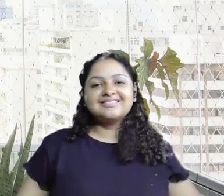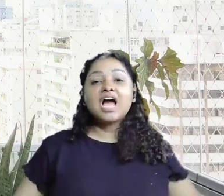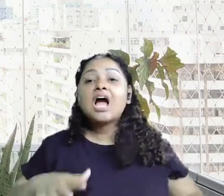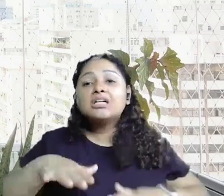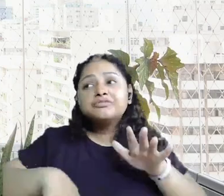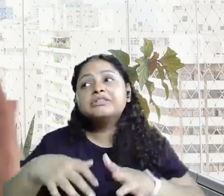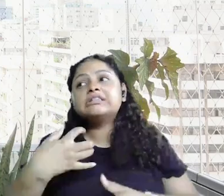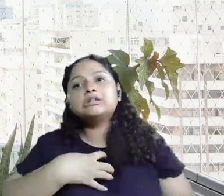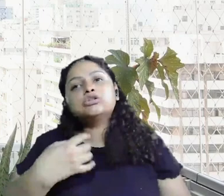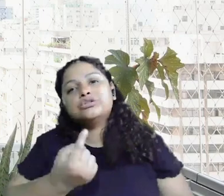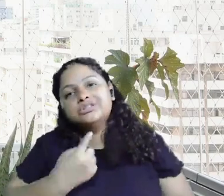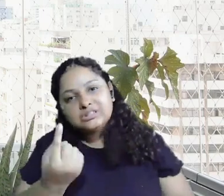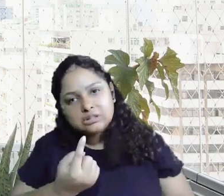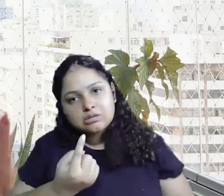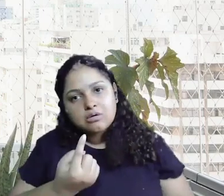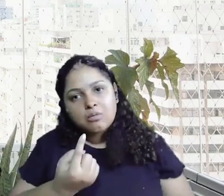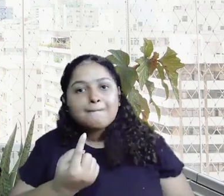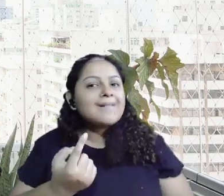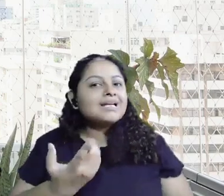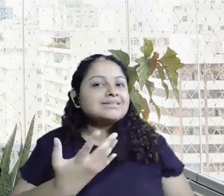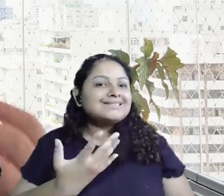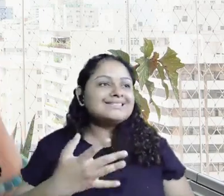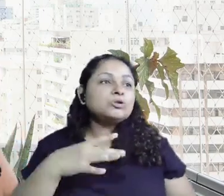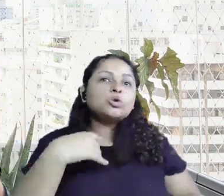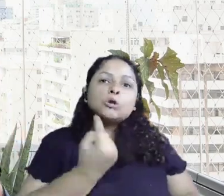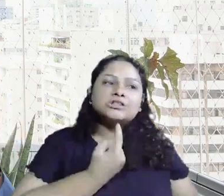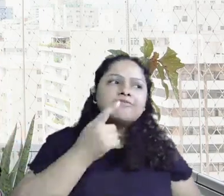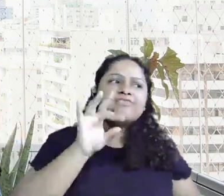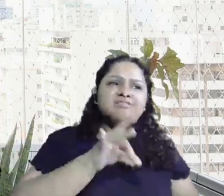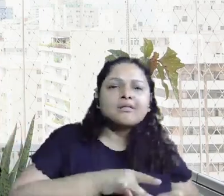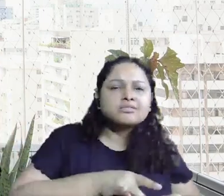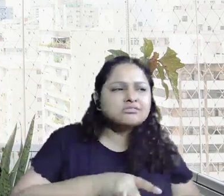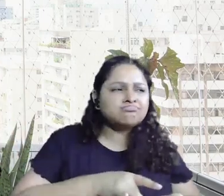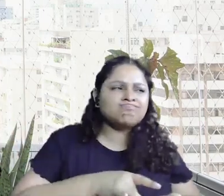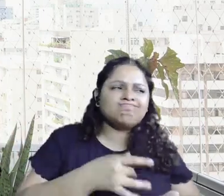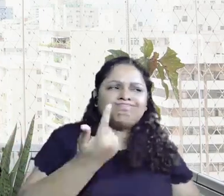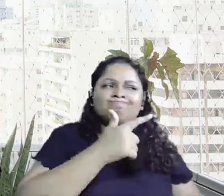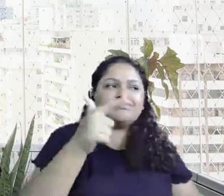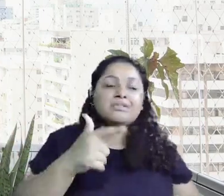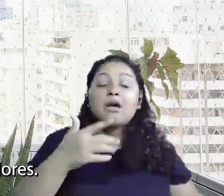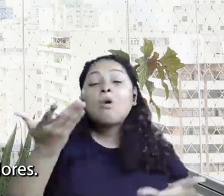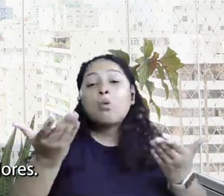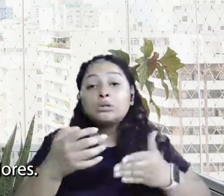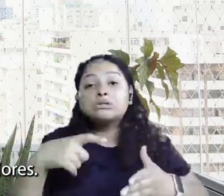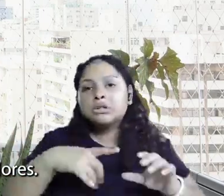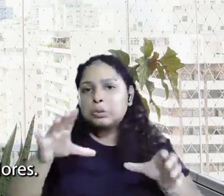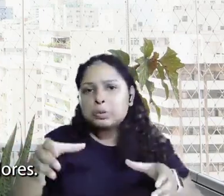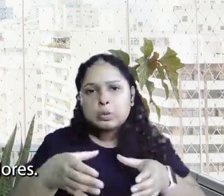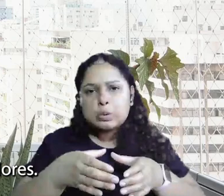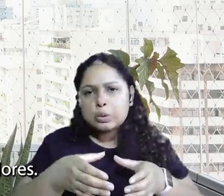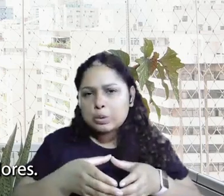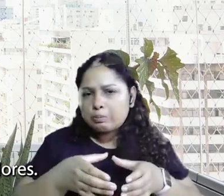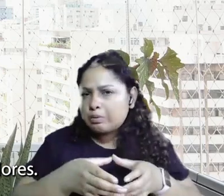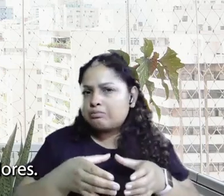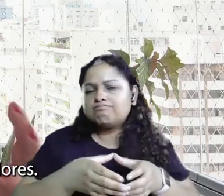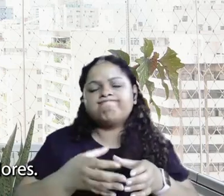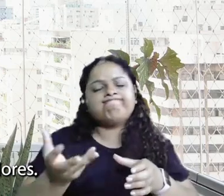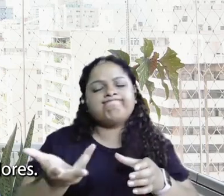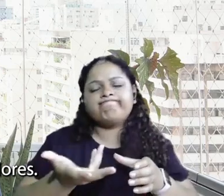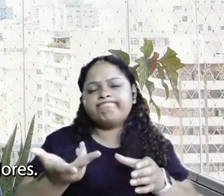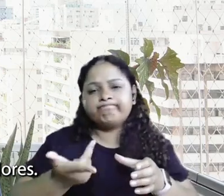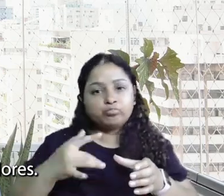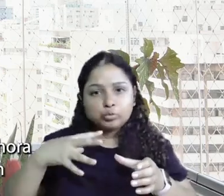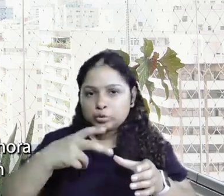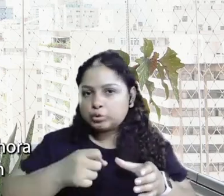então é solitário mas não é, não é que eu não tenho equipe, graças a Deus a talento sênior hoje tem uma equipe maravilhosa, todos